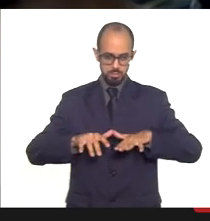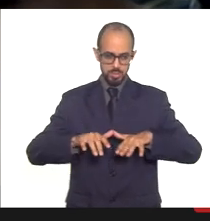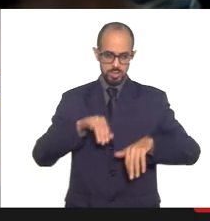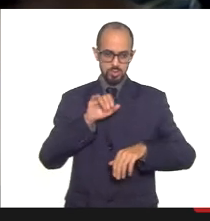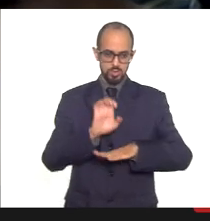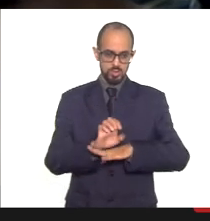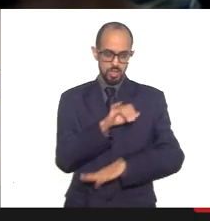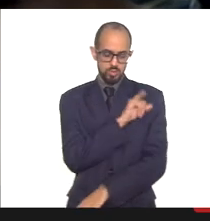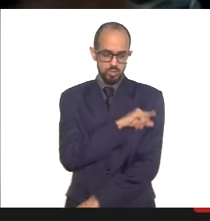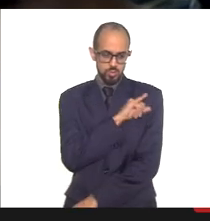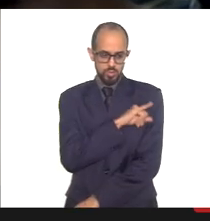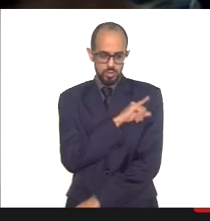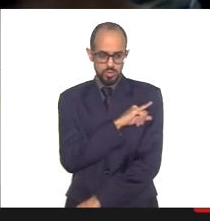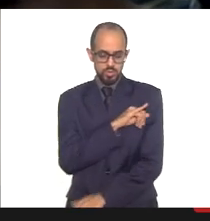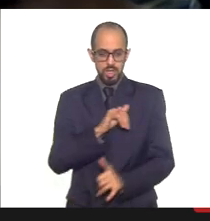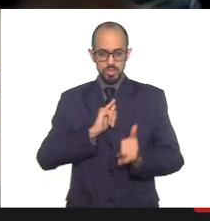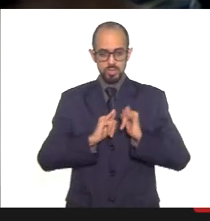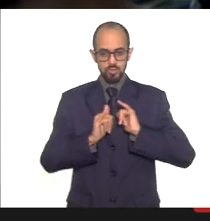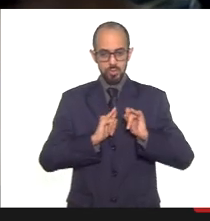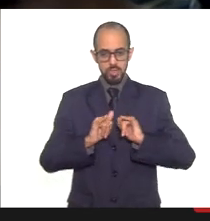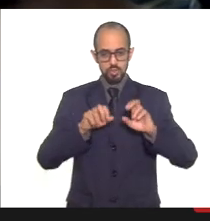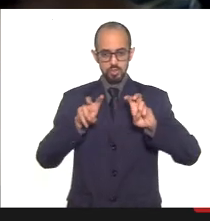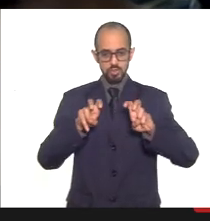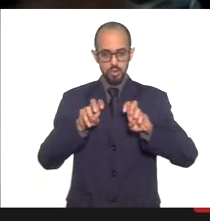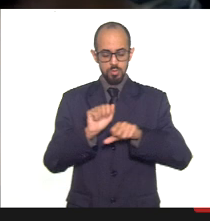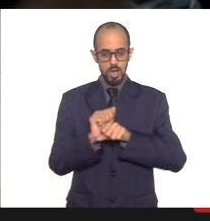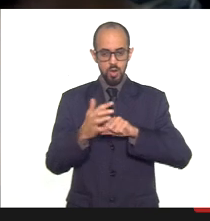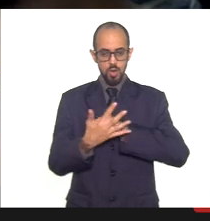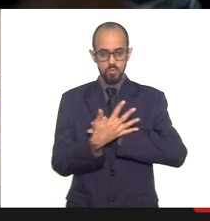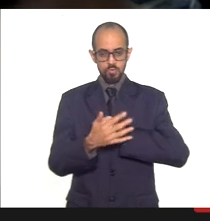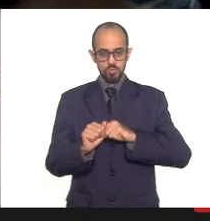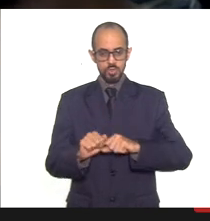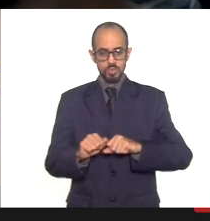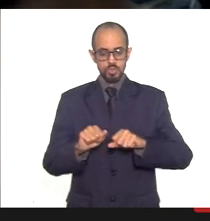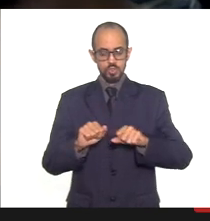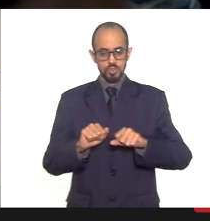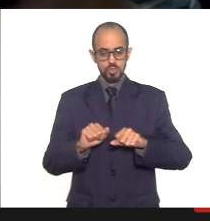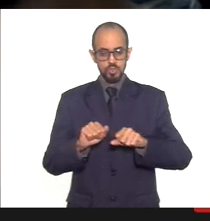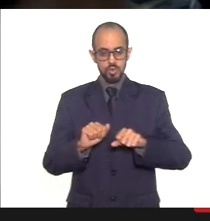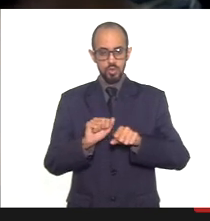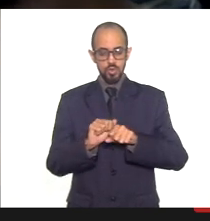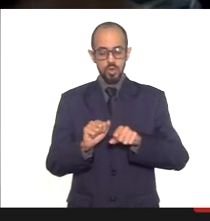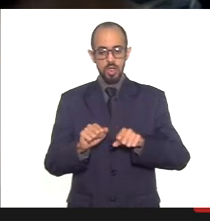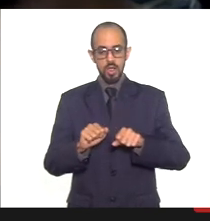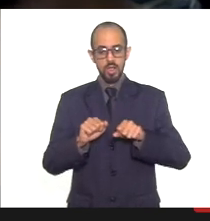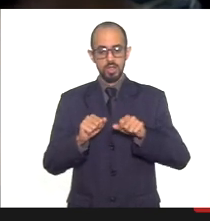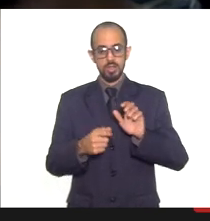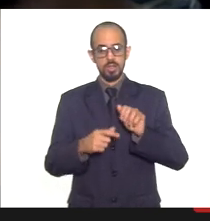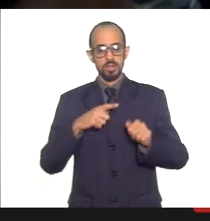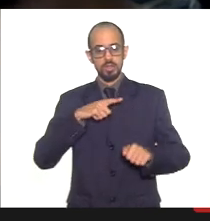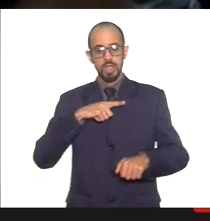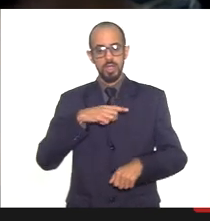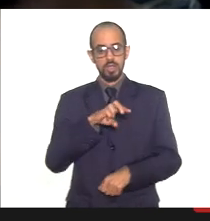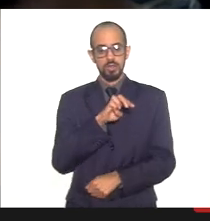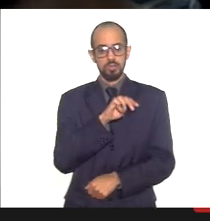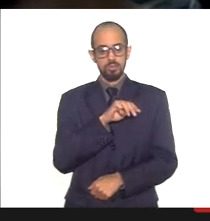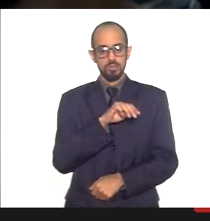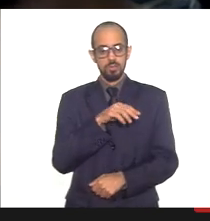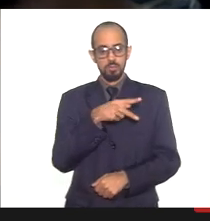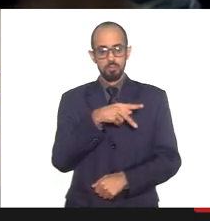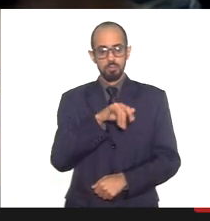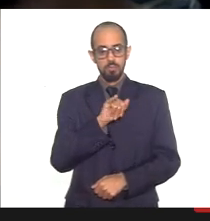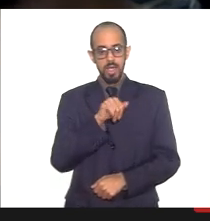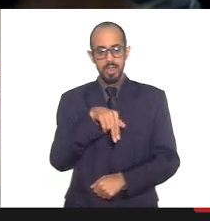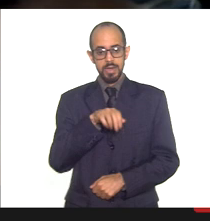nas informações sobre a Covid-19 do painel coronavírus no Estado do Rio, disponível no endereço painel